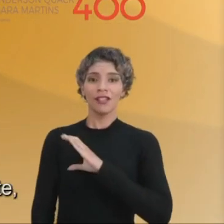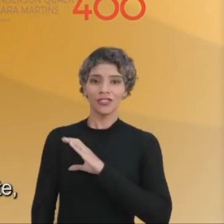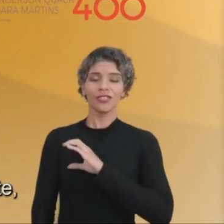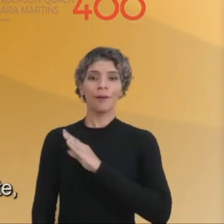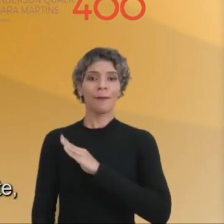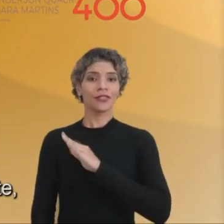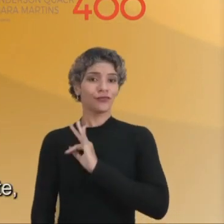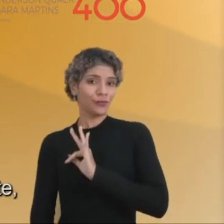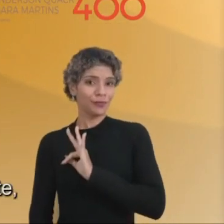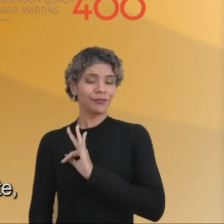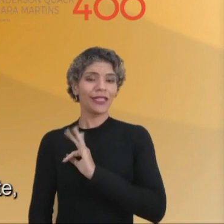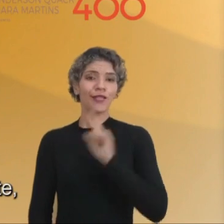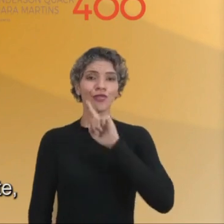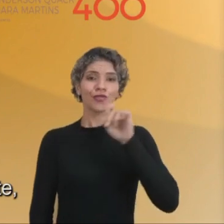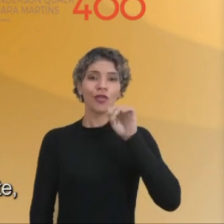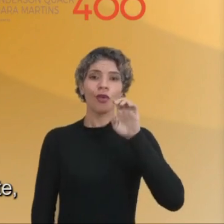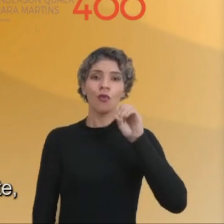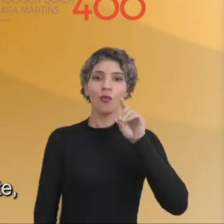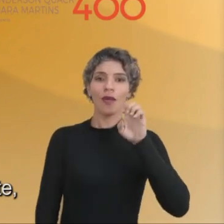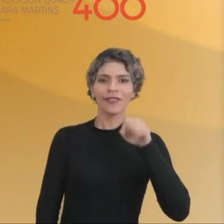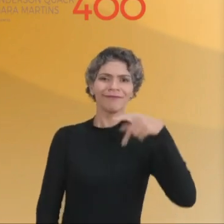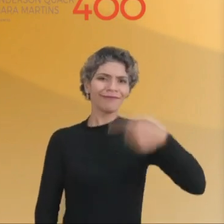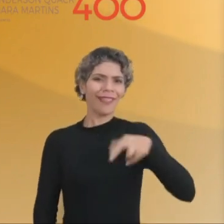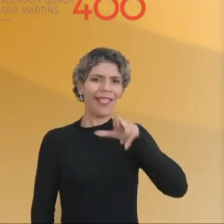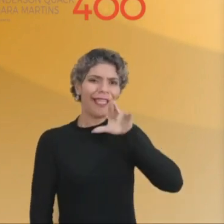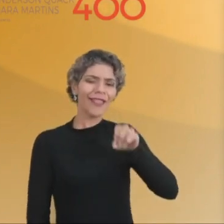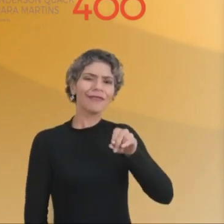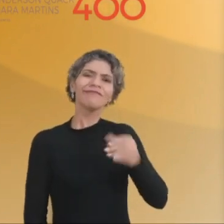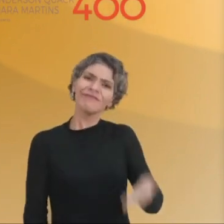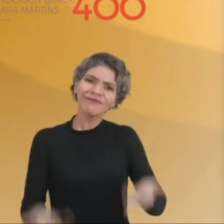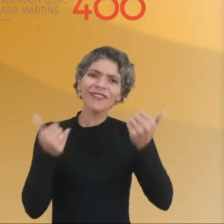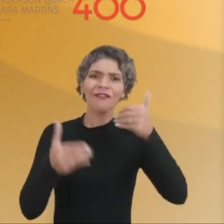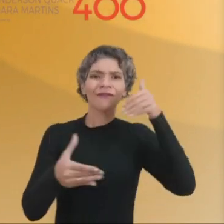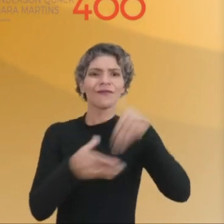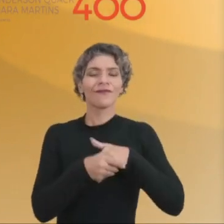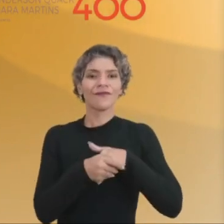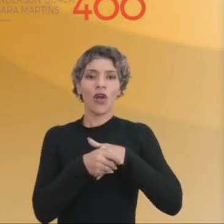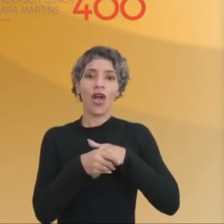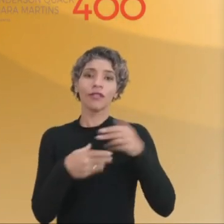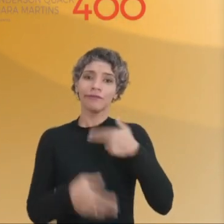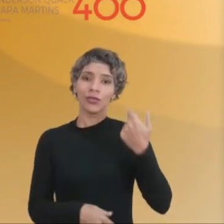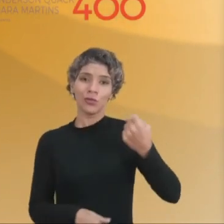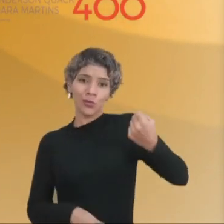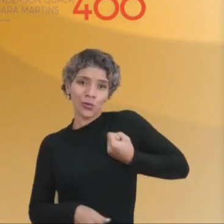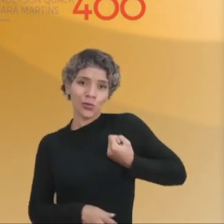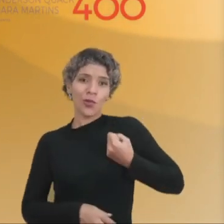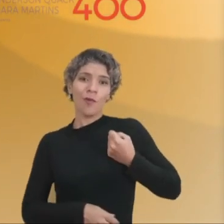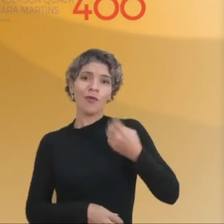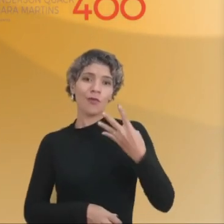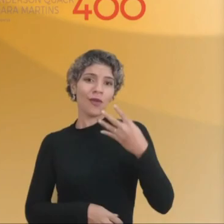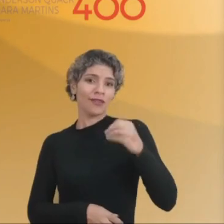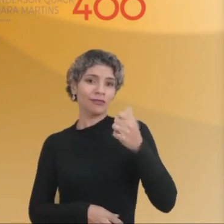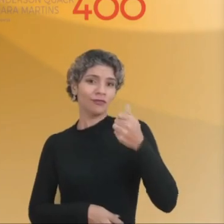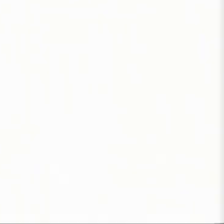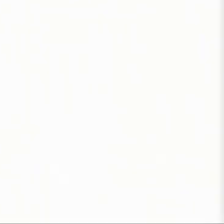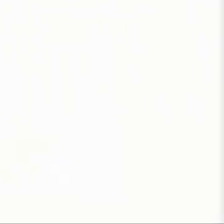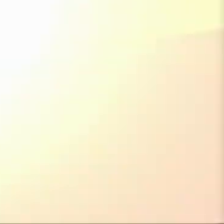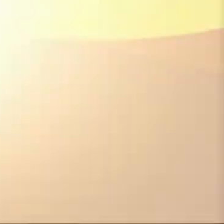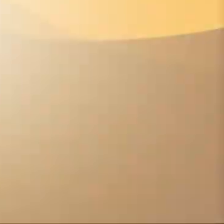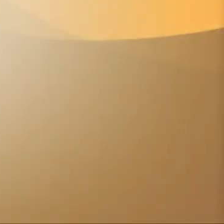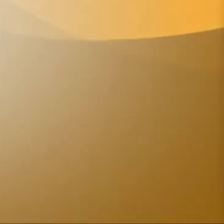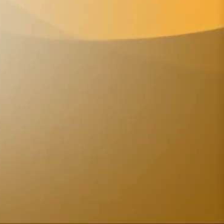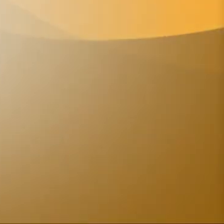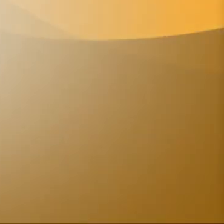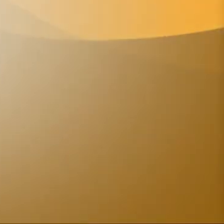Caxias, Baixada Fluminense, Zona Oeste, Rio de Janeiro. Peço seu voto. Aloysio Júnior, 40-1-2-3.